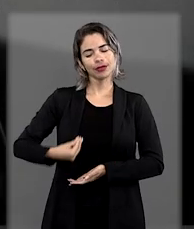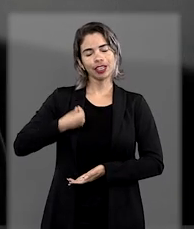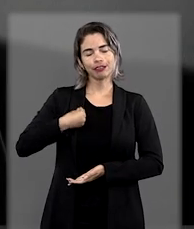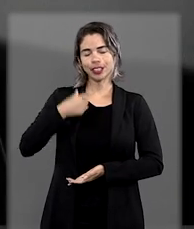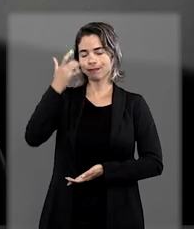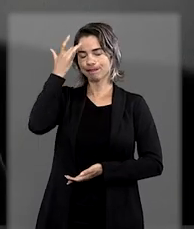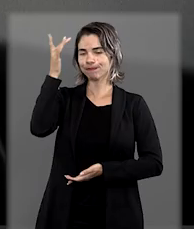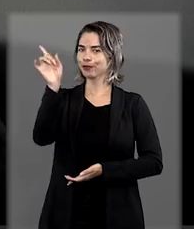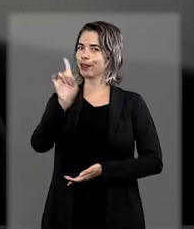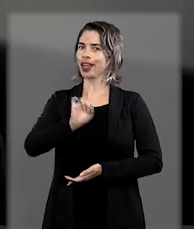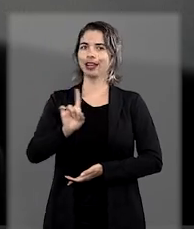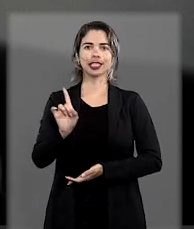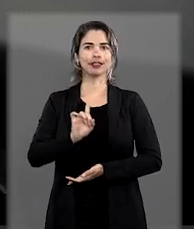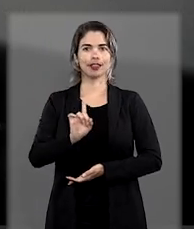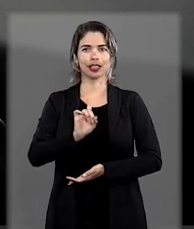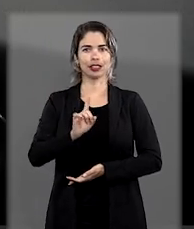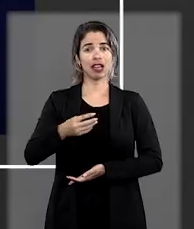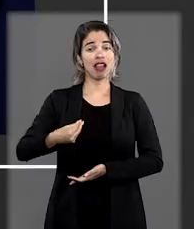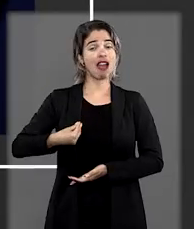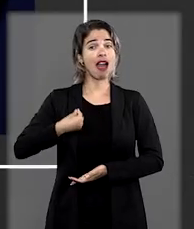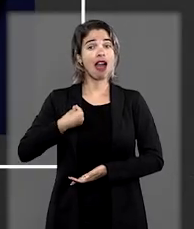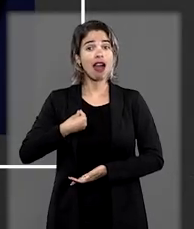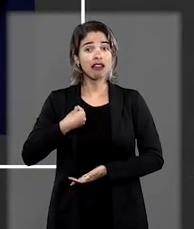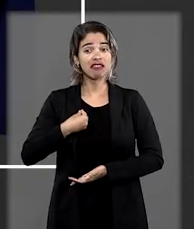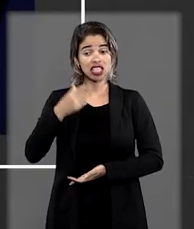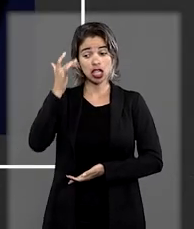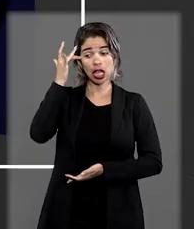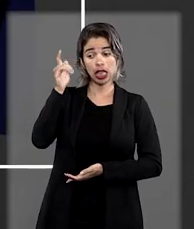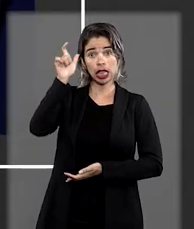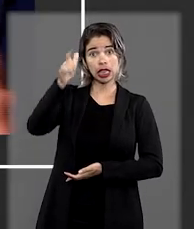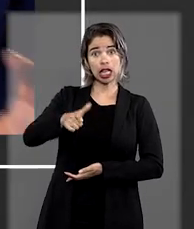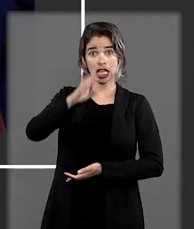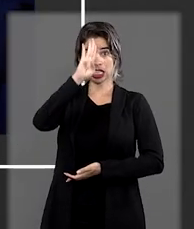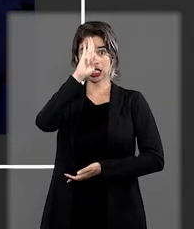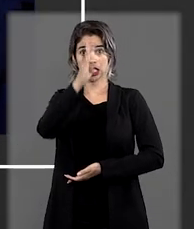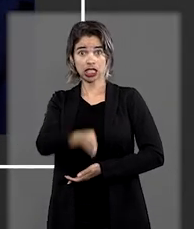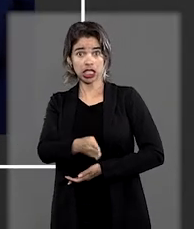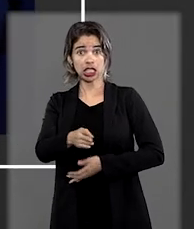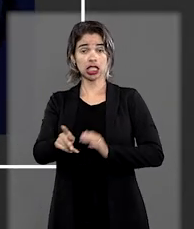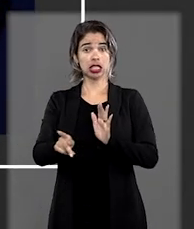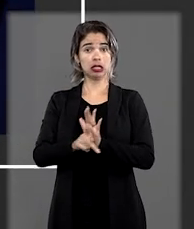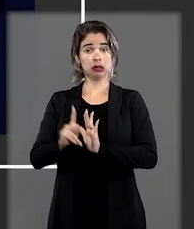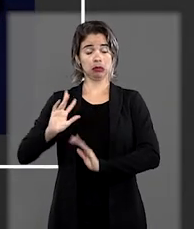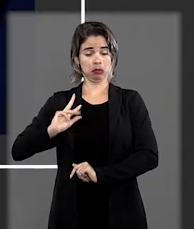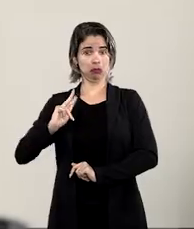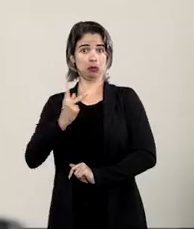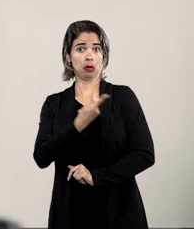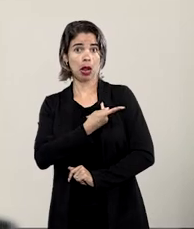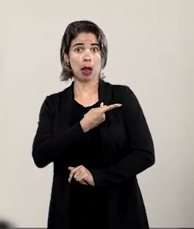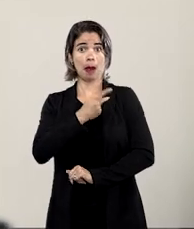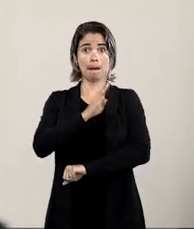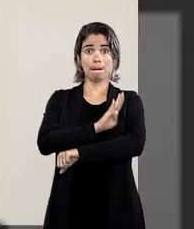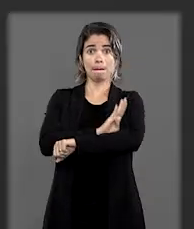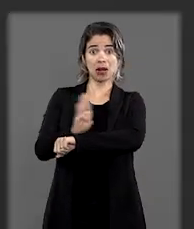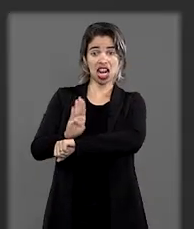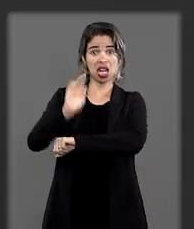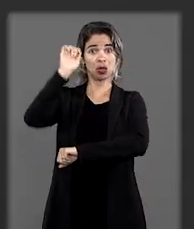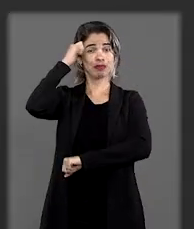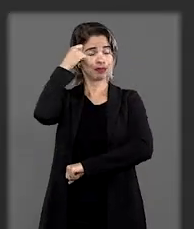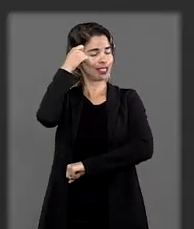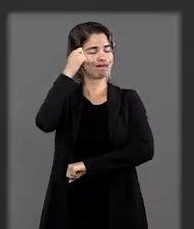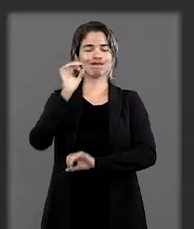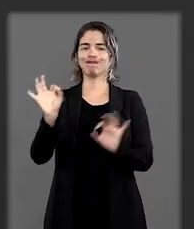A vida não é fácil para ninguém. A vida não é fácil para cisgênero, para transgênero, para brancos, para